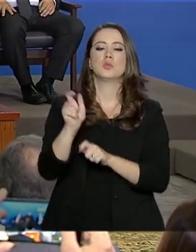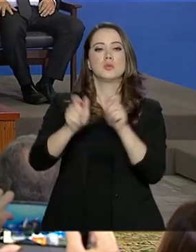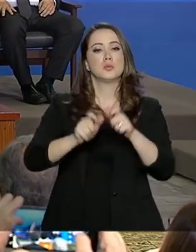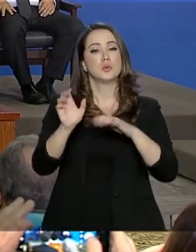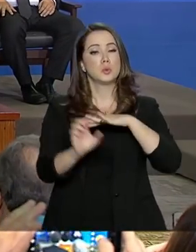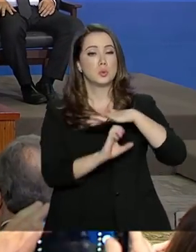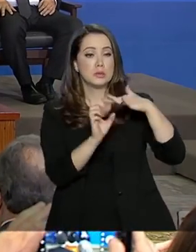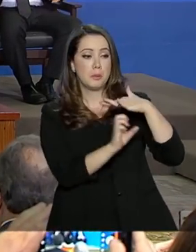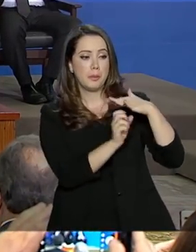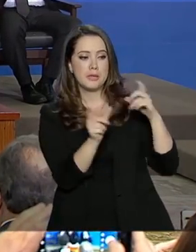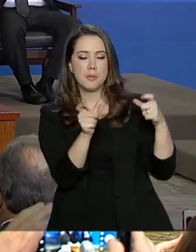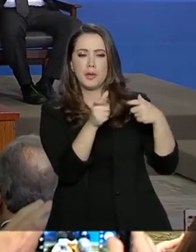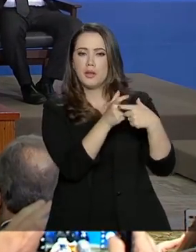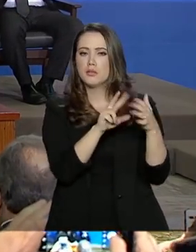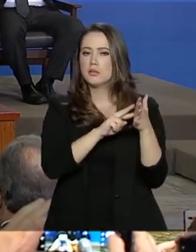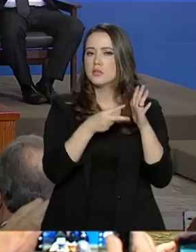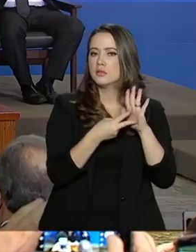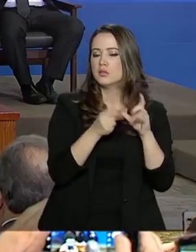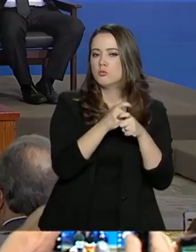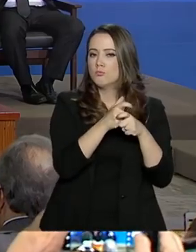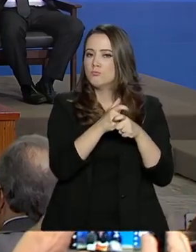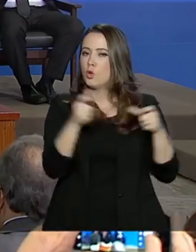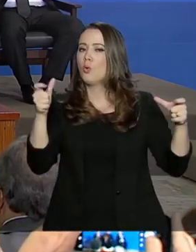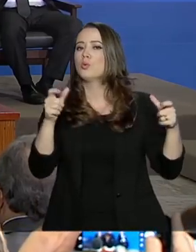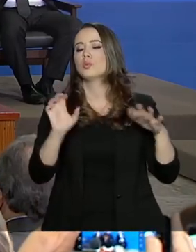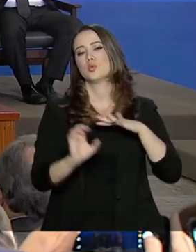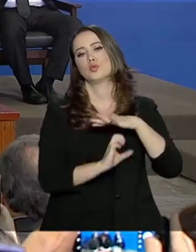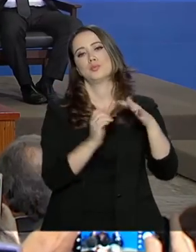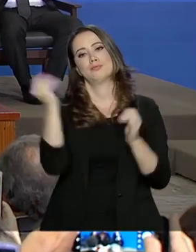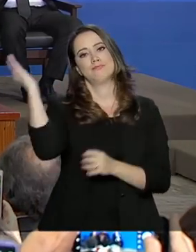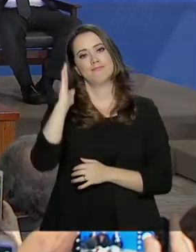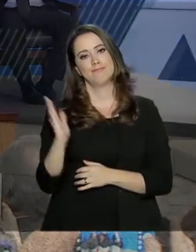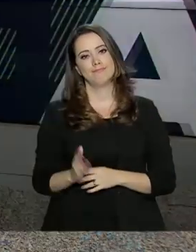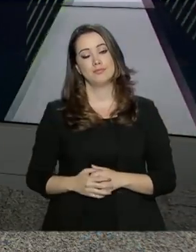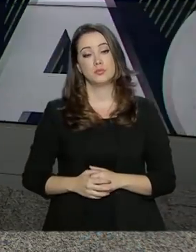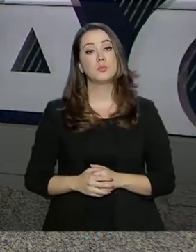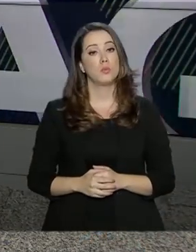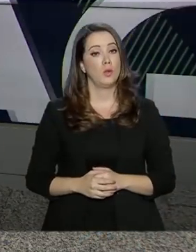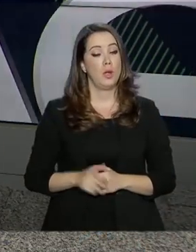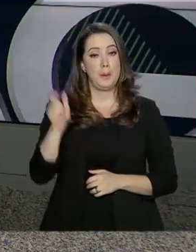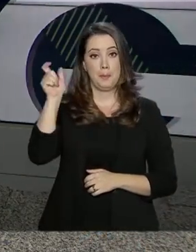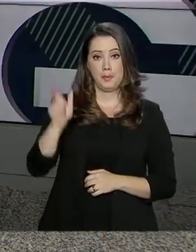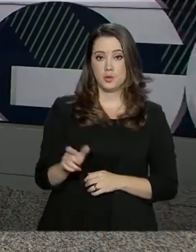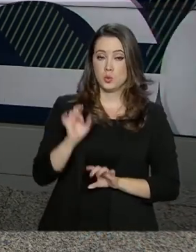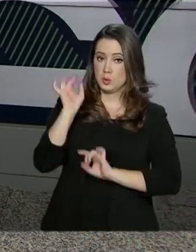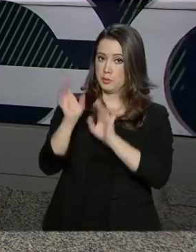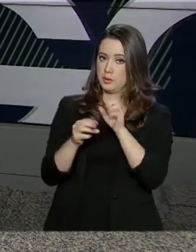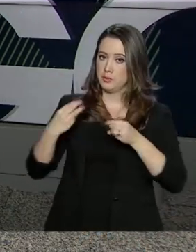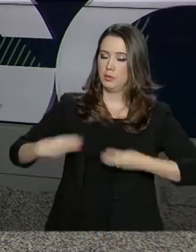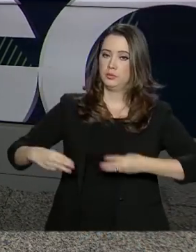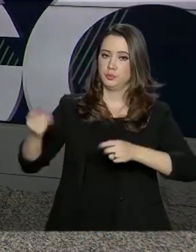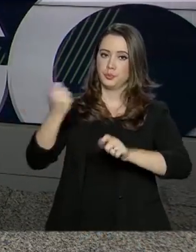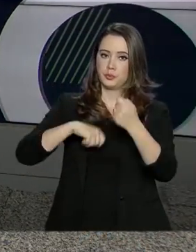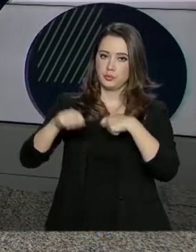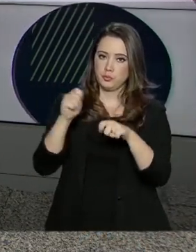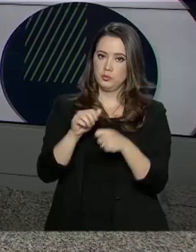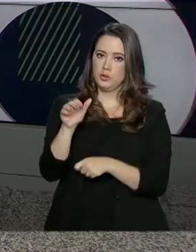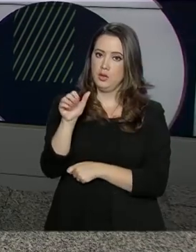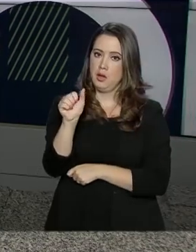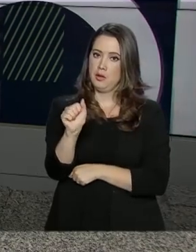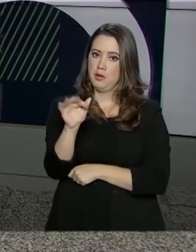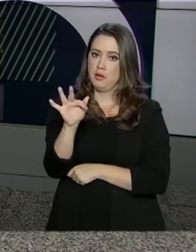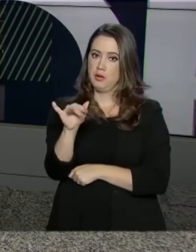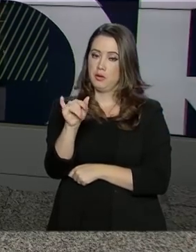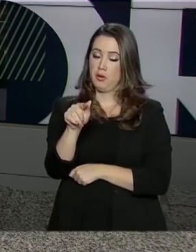pequenos negócios, que representam a maior parte das empresas brasileiras. O assessor especial do Ministério da Economia, Guilherme Afif,